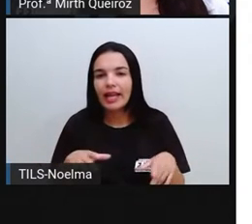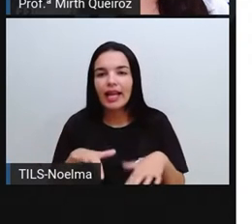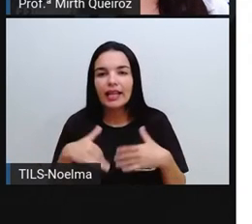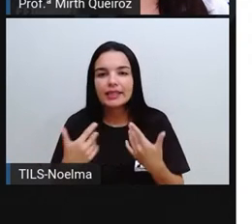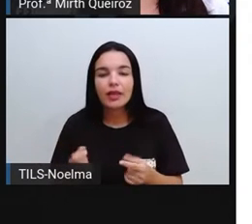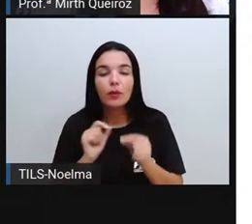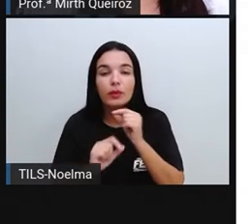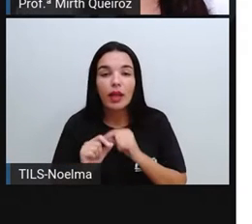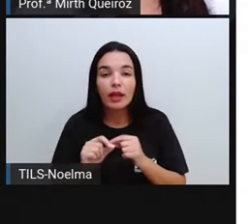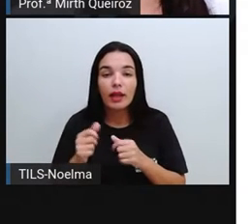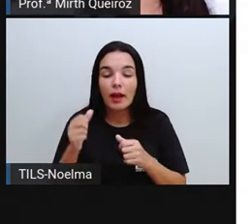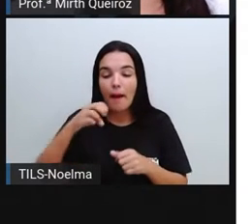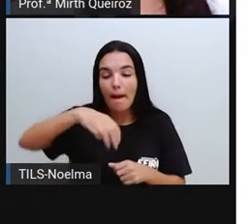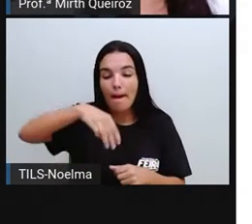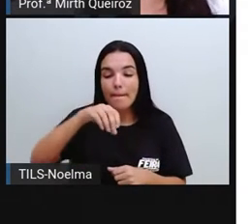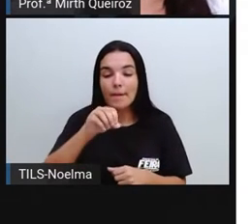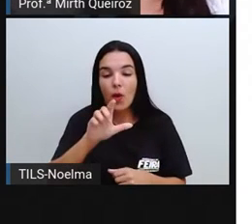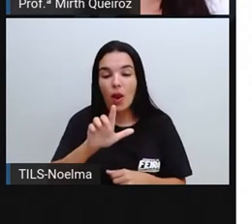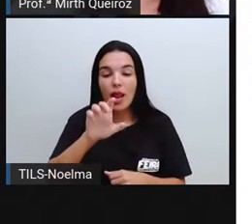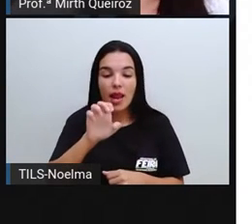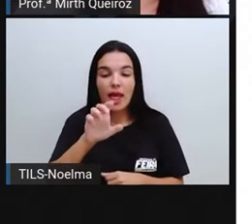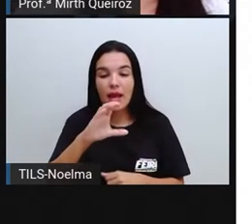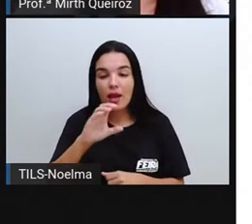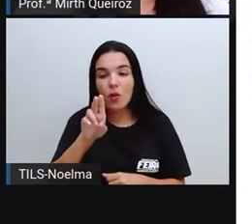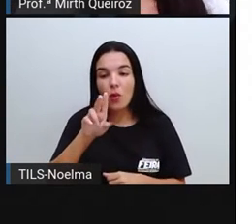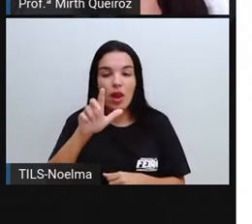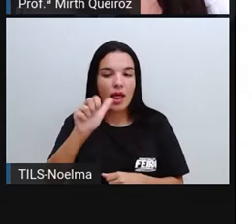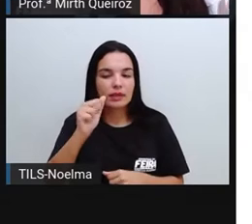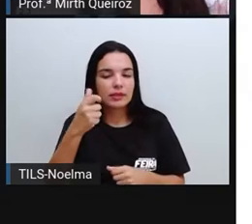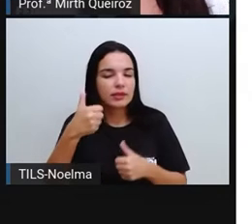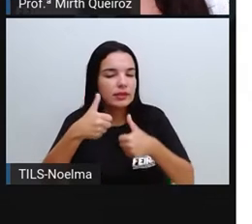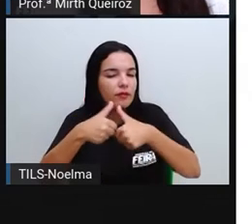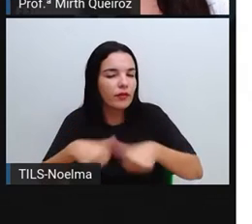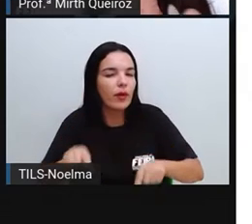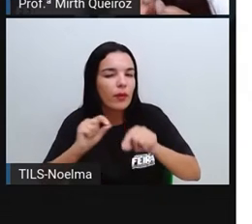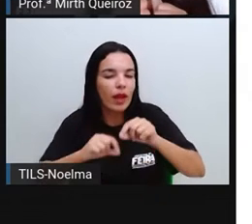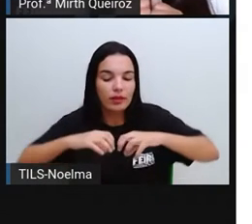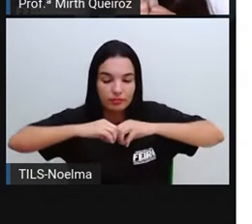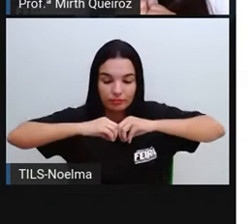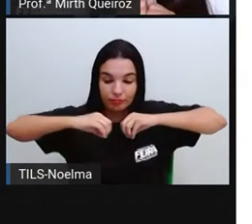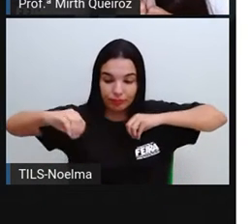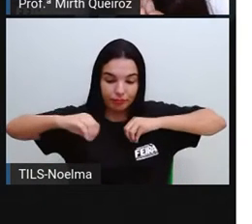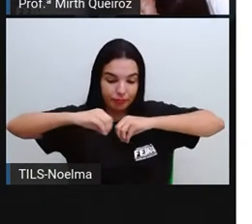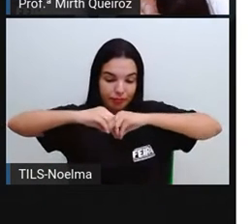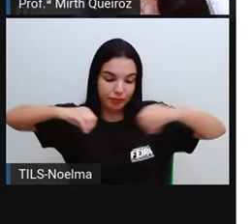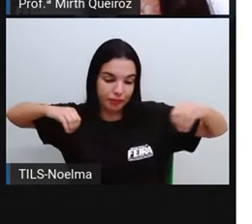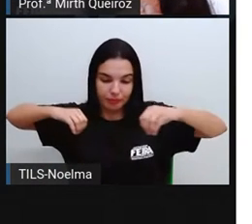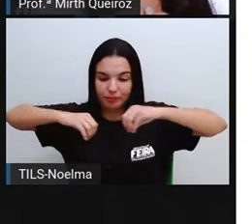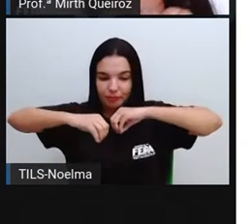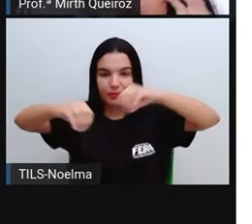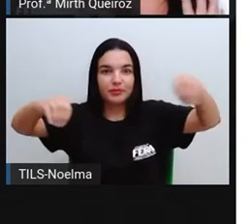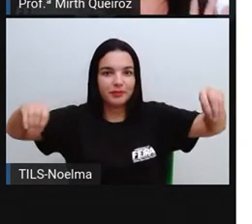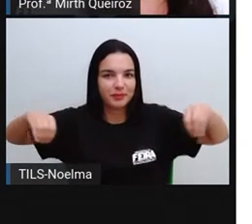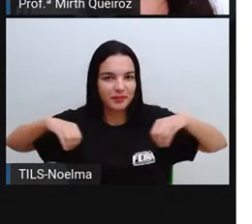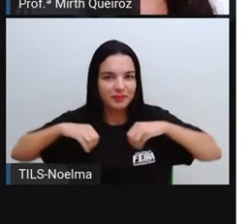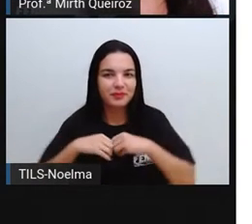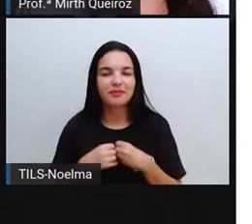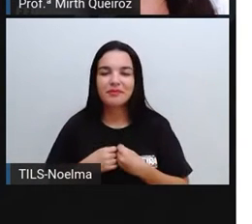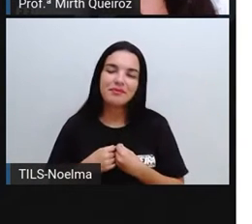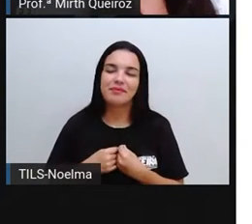as moléculas, elas vão estar bem afastadas. Então, sólido juntinhas, líquido